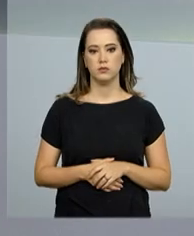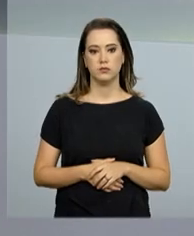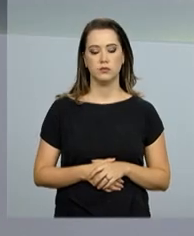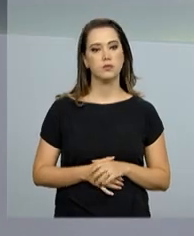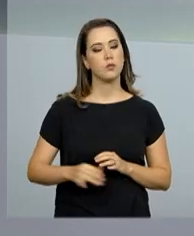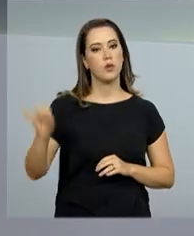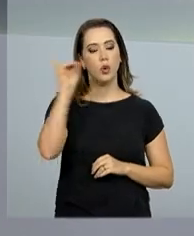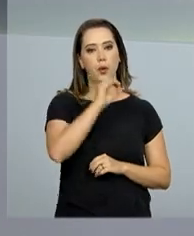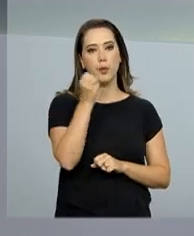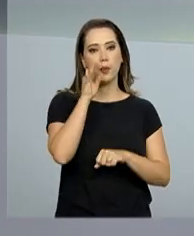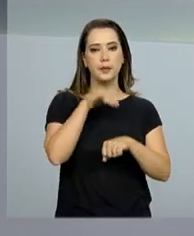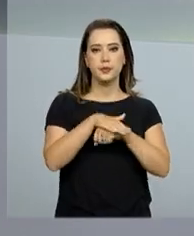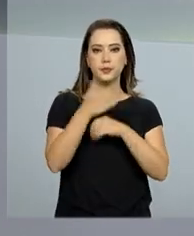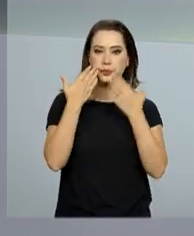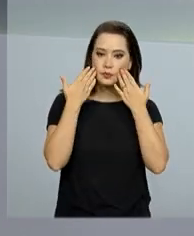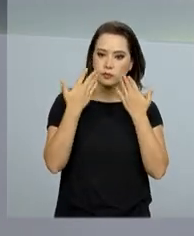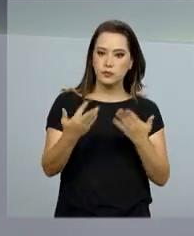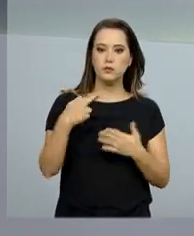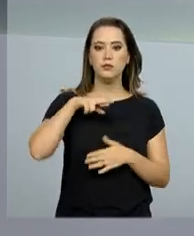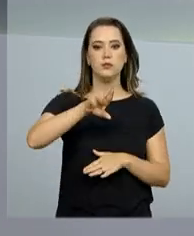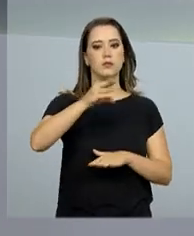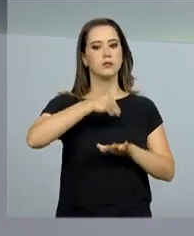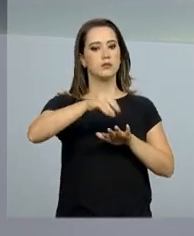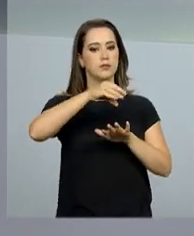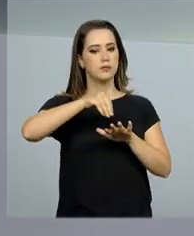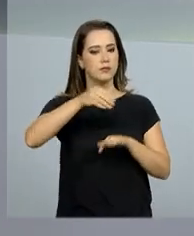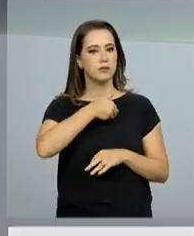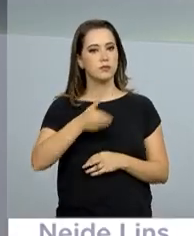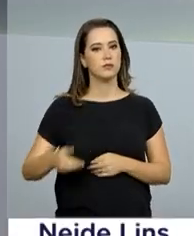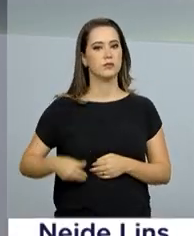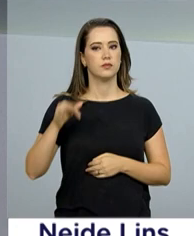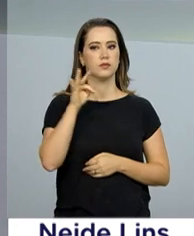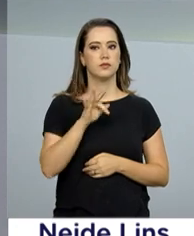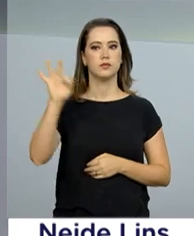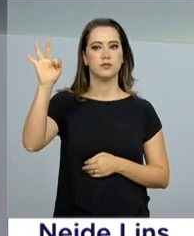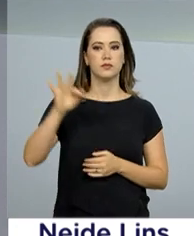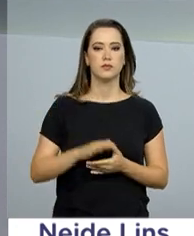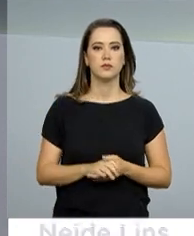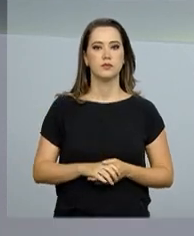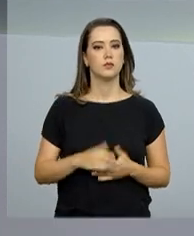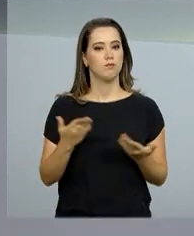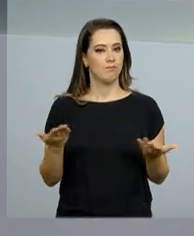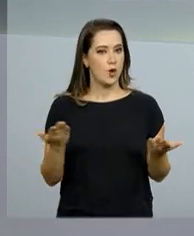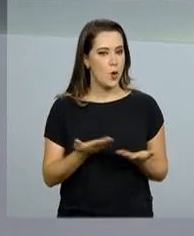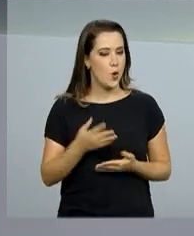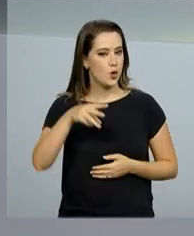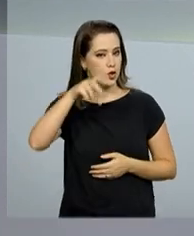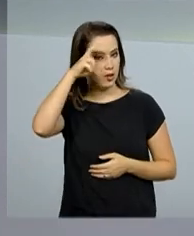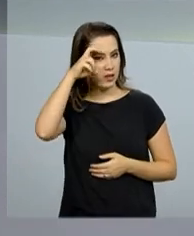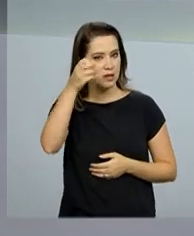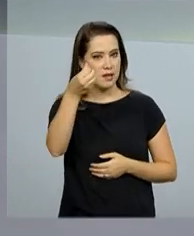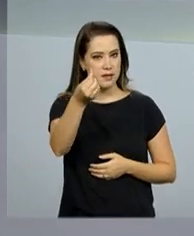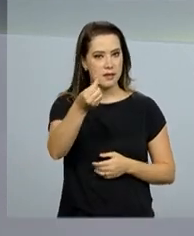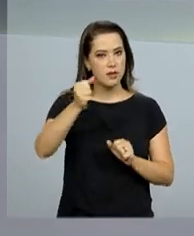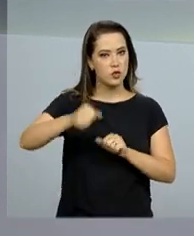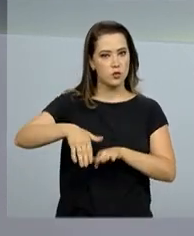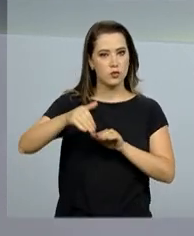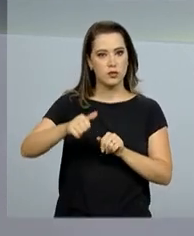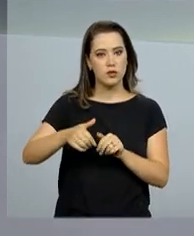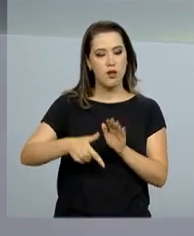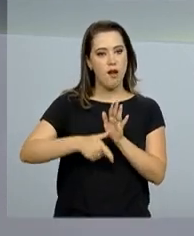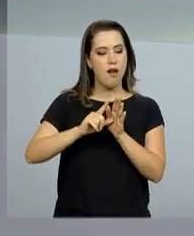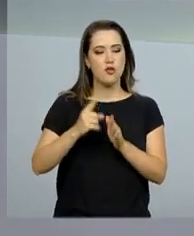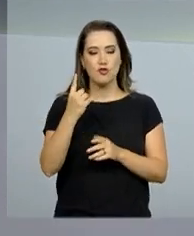Olá, boa noite. Começa agora o repórter NBR com as notícias do governo federal desta quinta-feira, 6 de setembro,